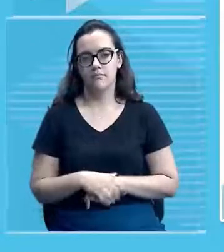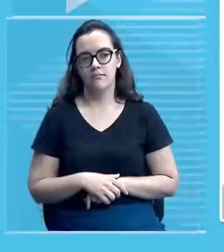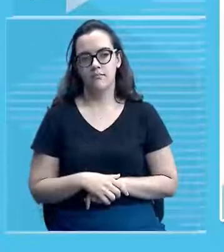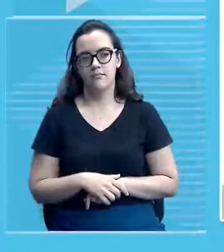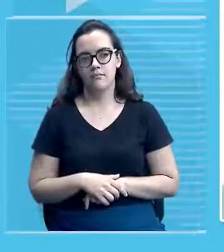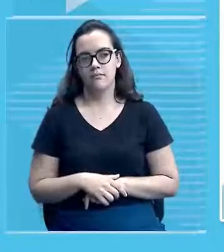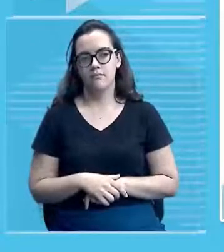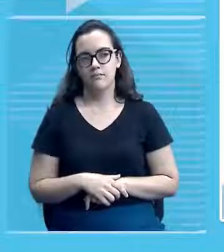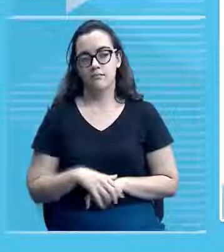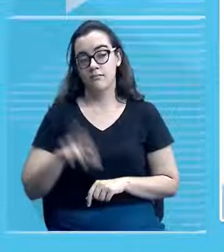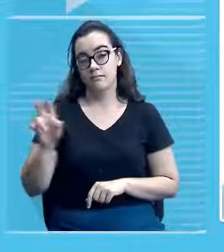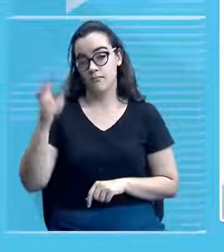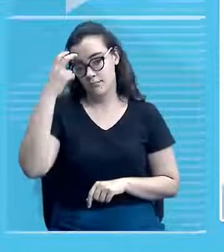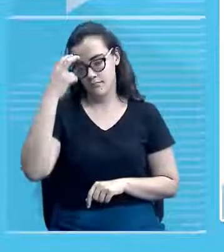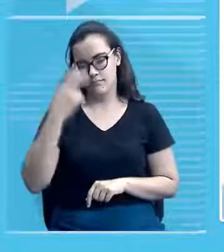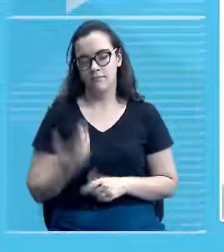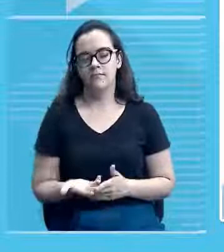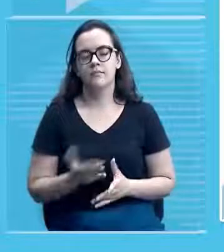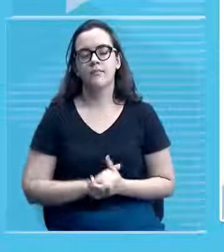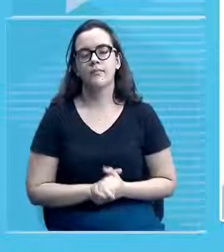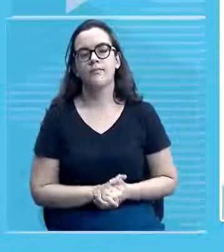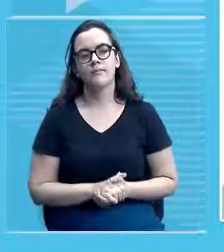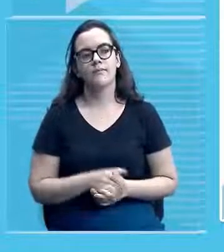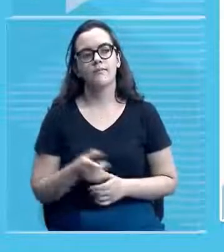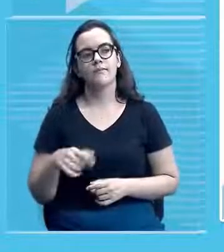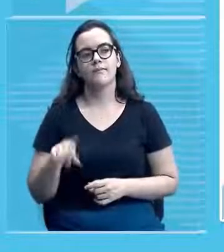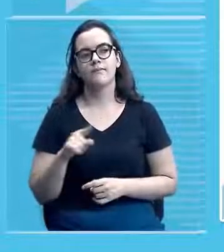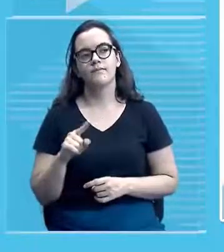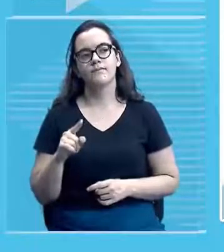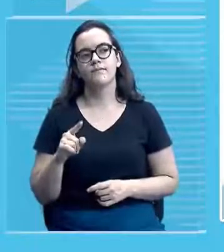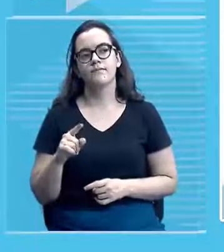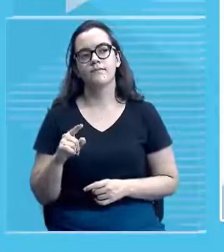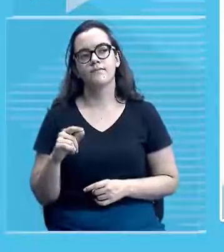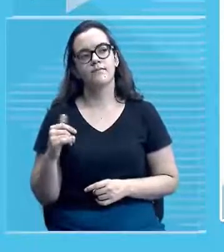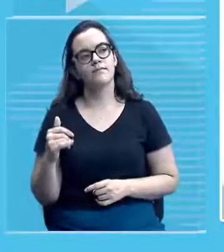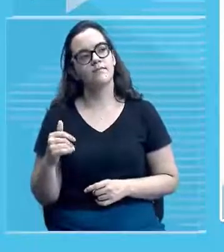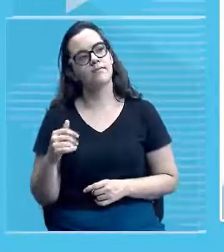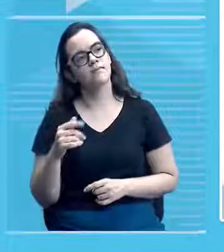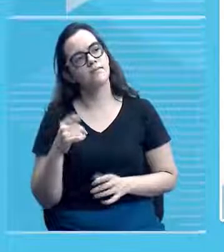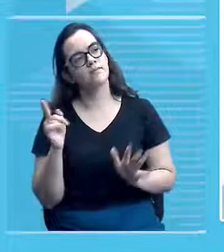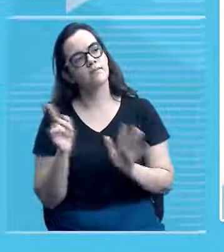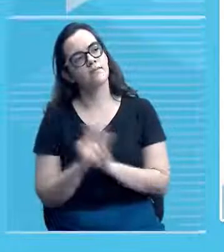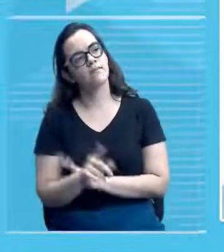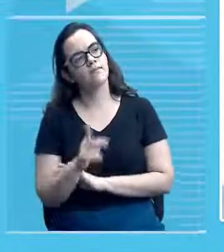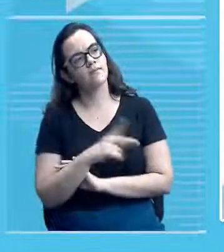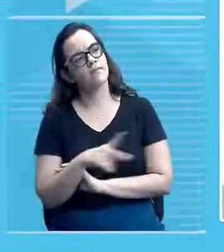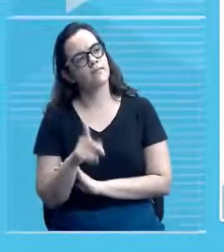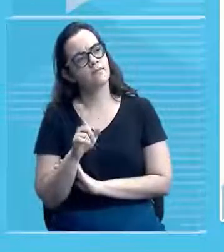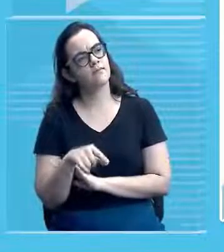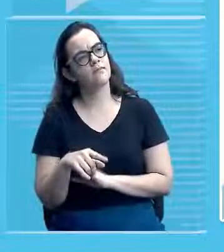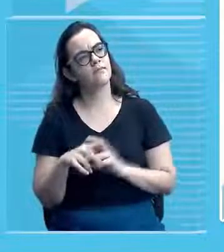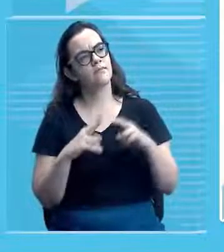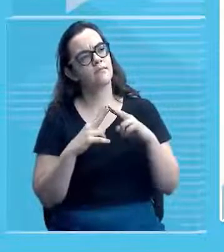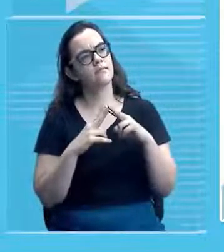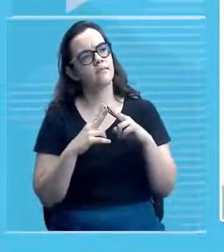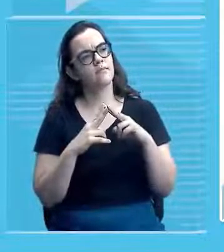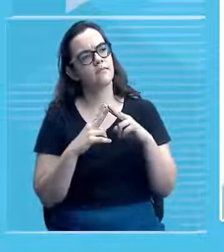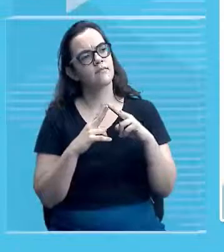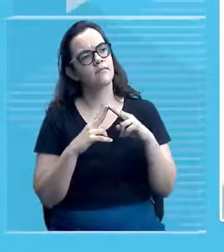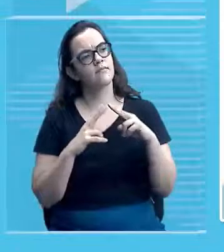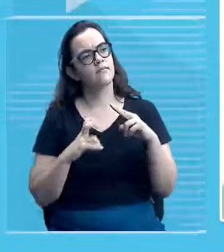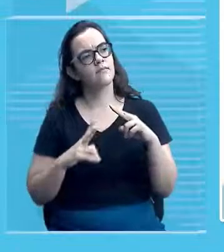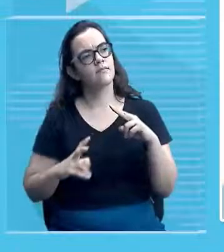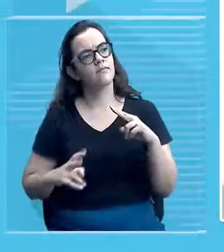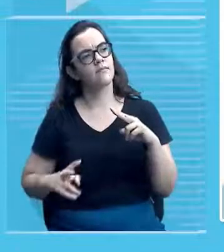que você destacou aí, né? Professor, isso é uma escada grande, né? Aquela escada ali faz parte lá do Monumento